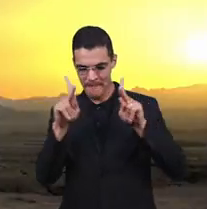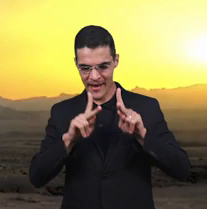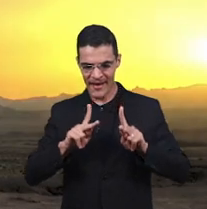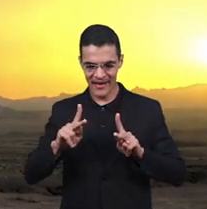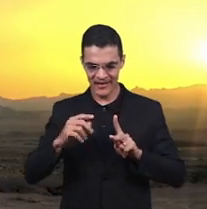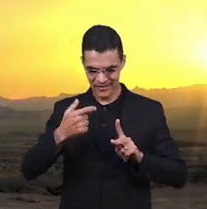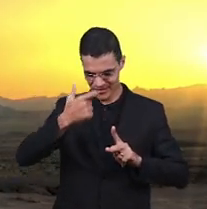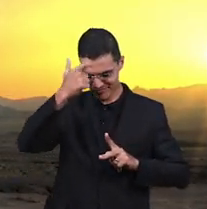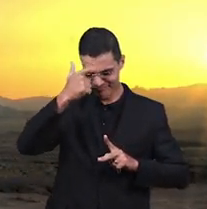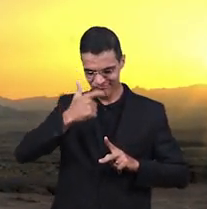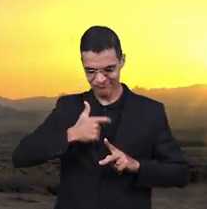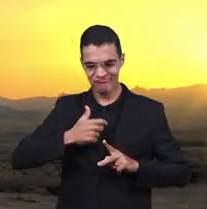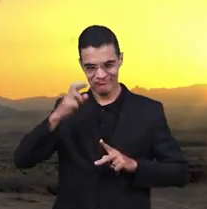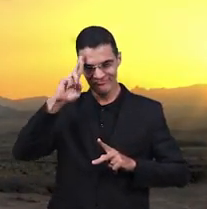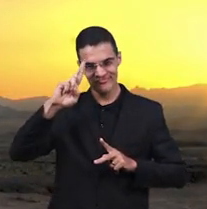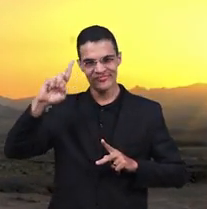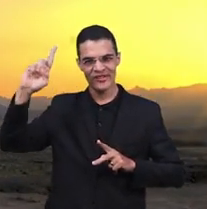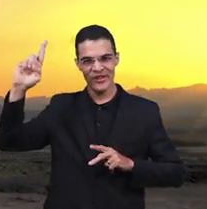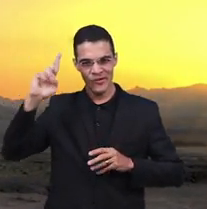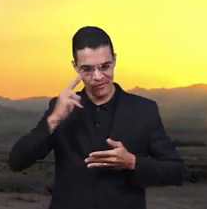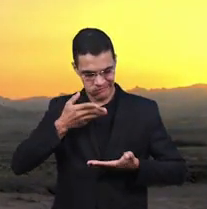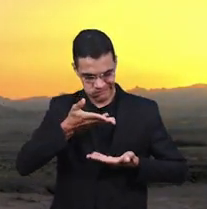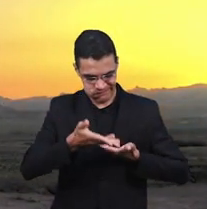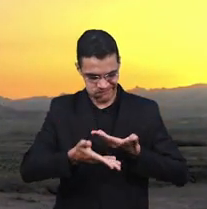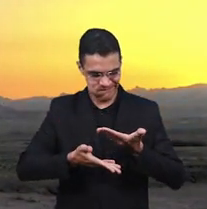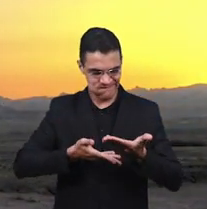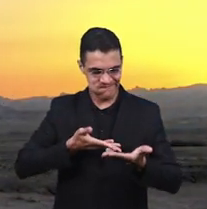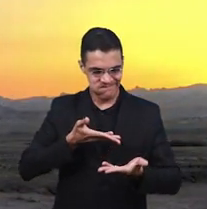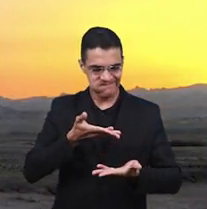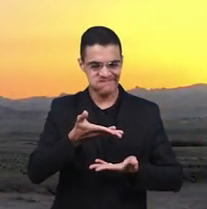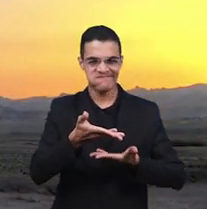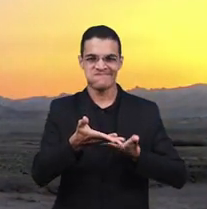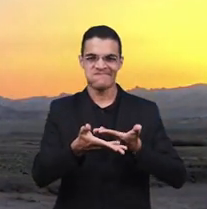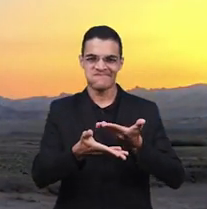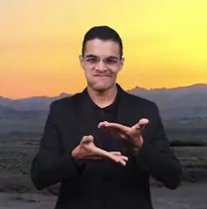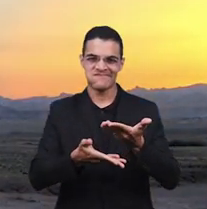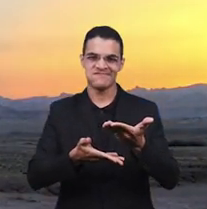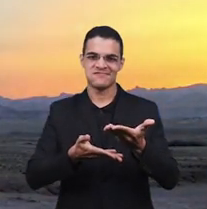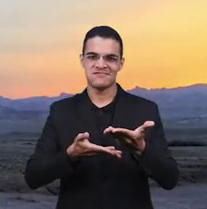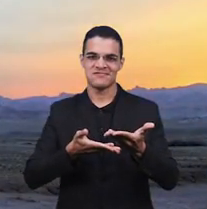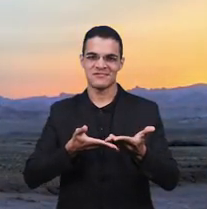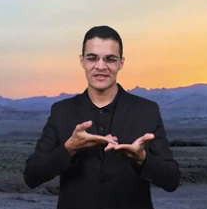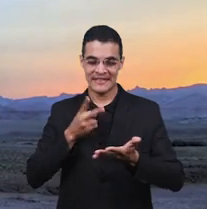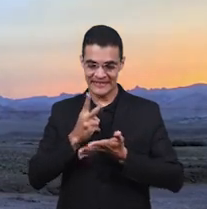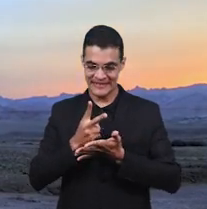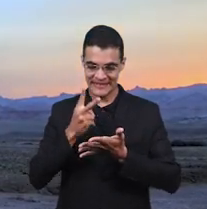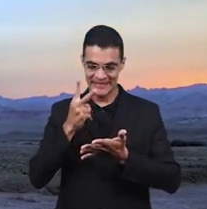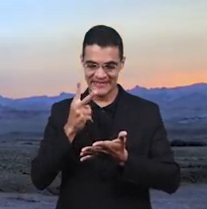Minha paz Eu te dou